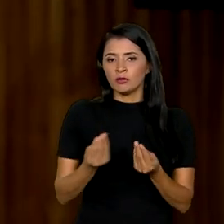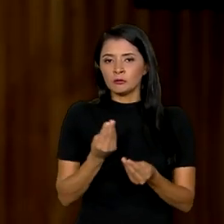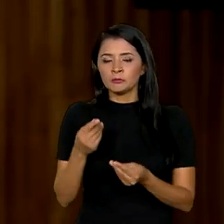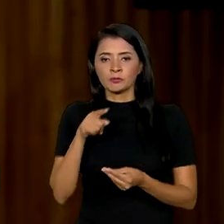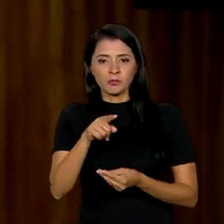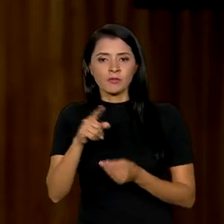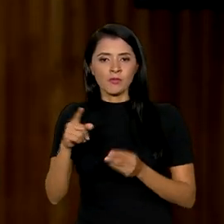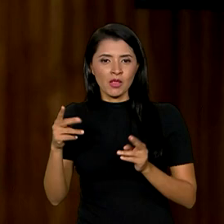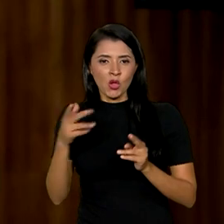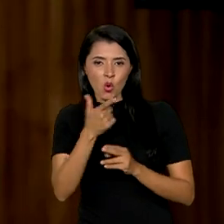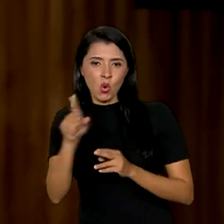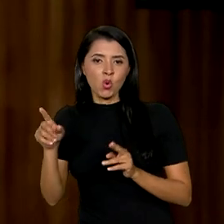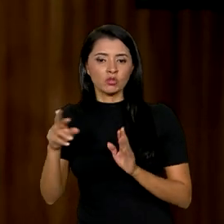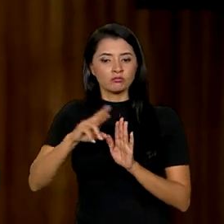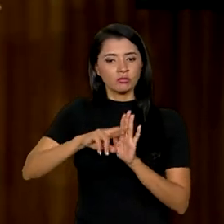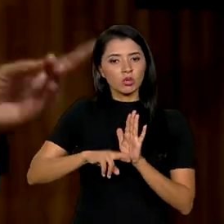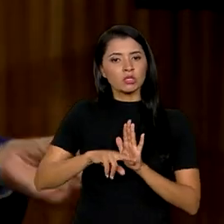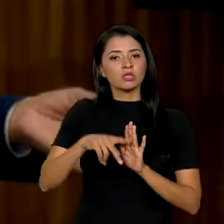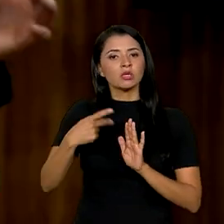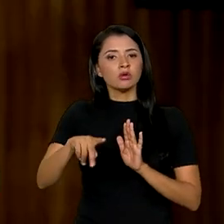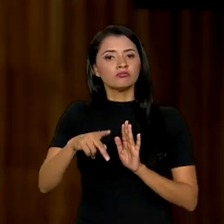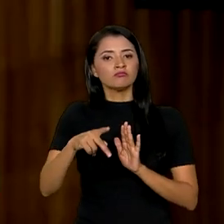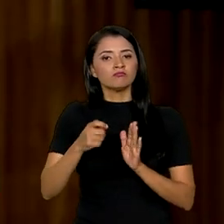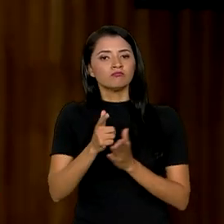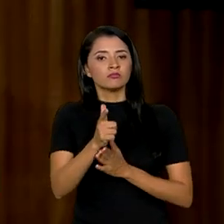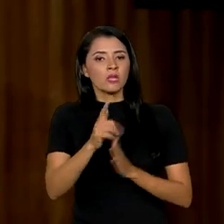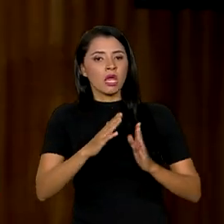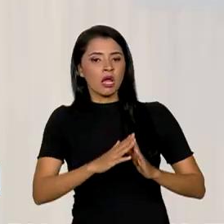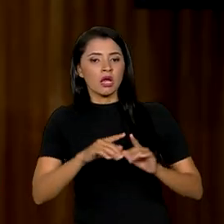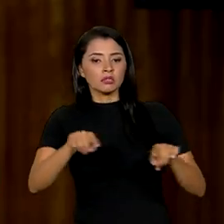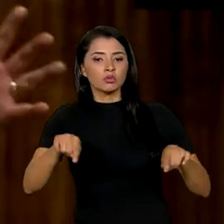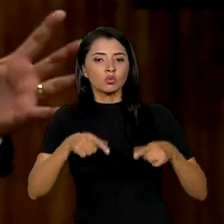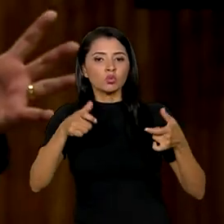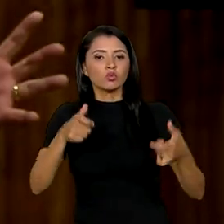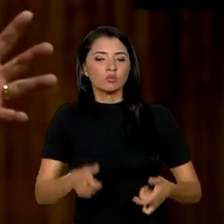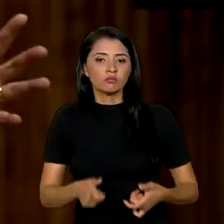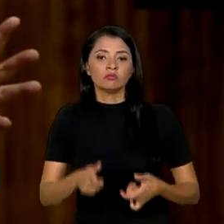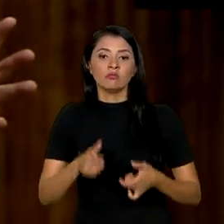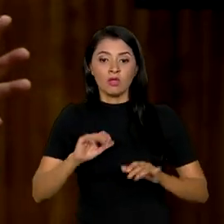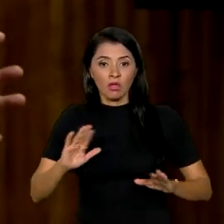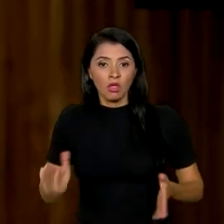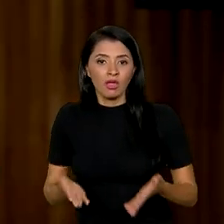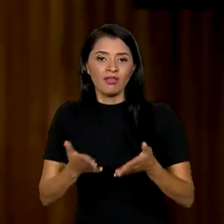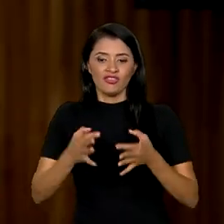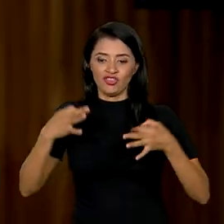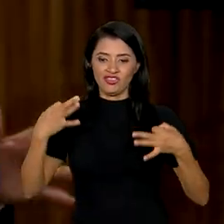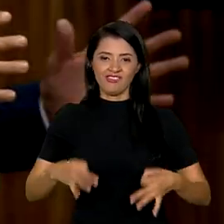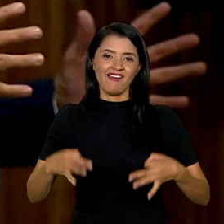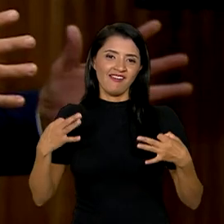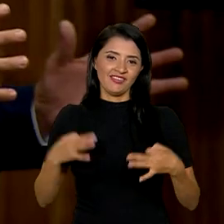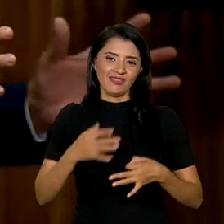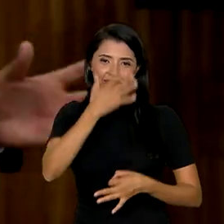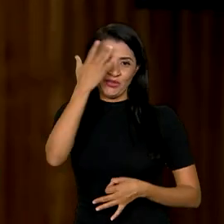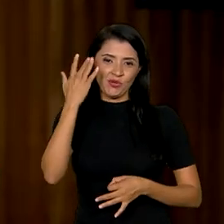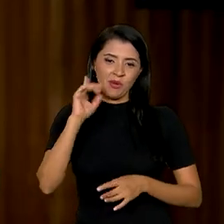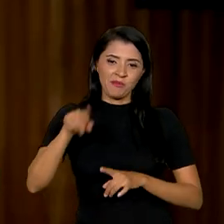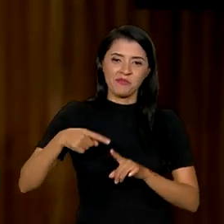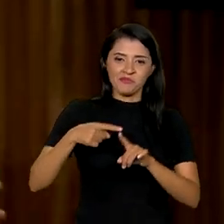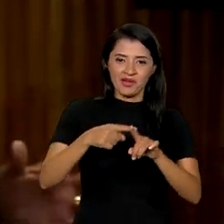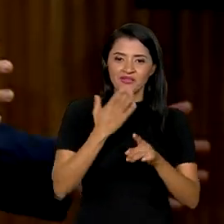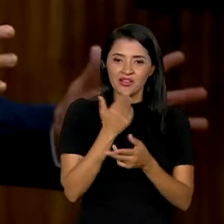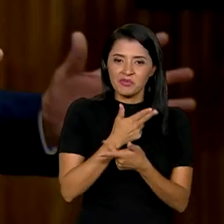parte relacionada à regularização da casa, do terreno, é a promoção da dignidade, somada com